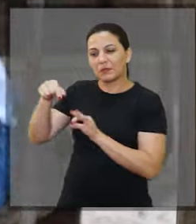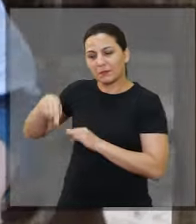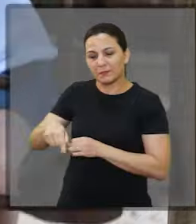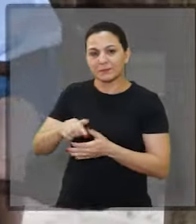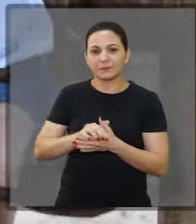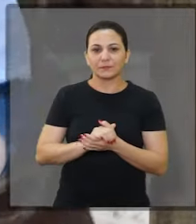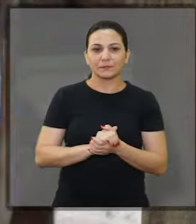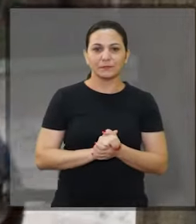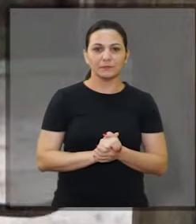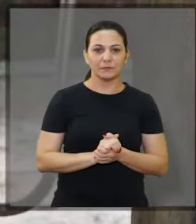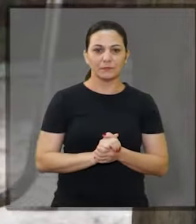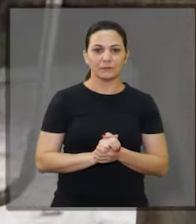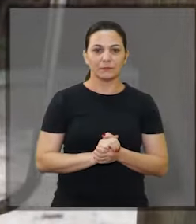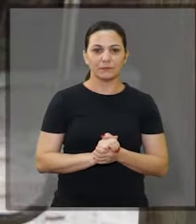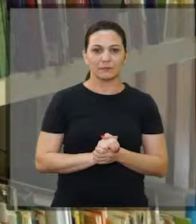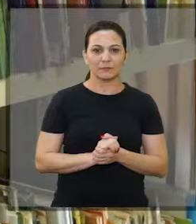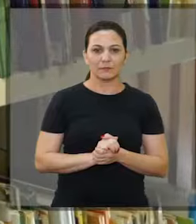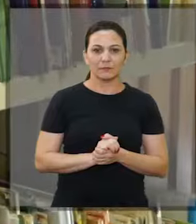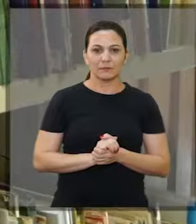aqui.